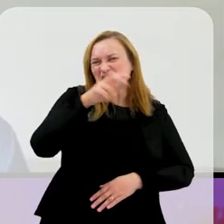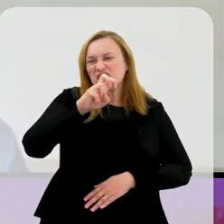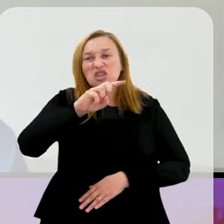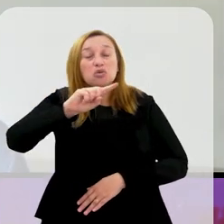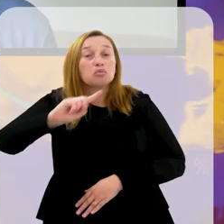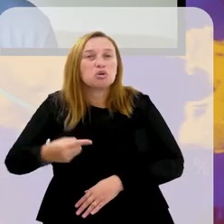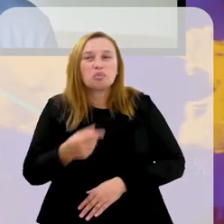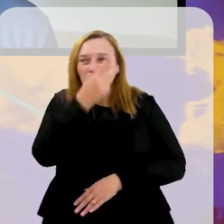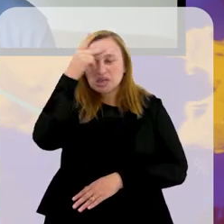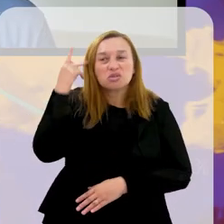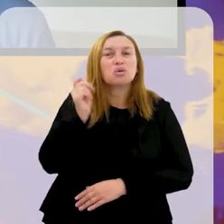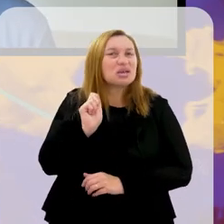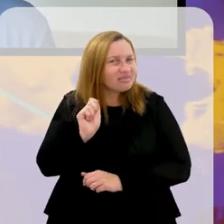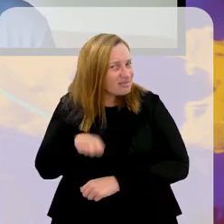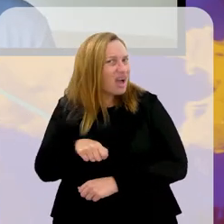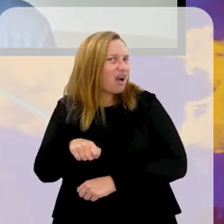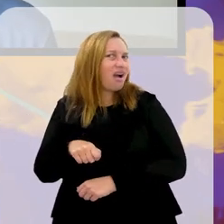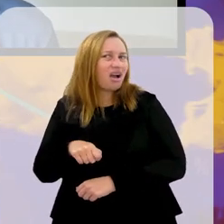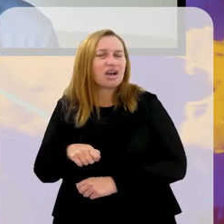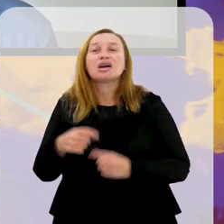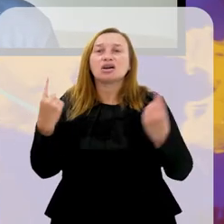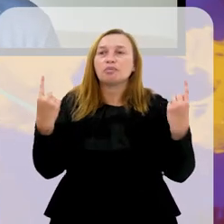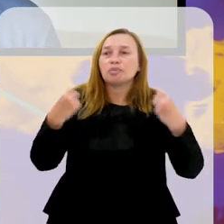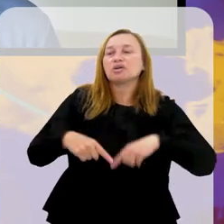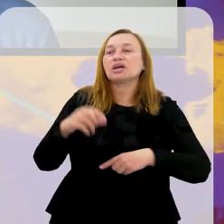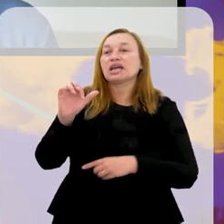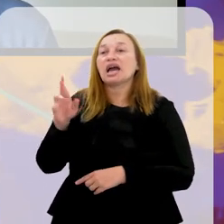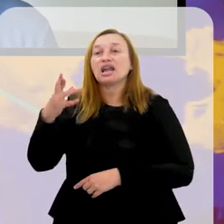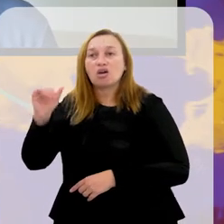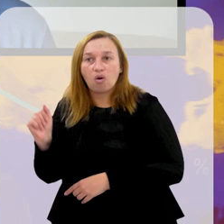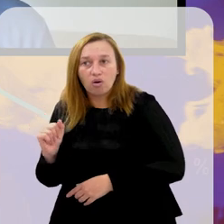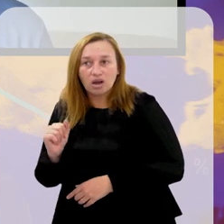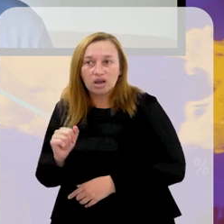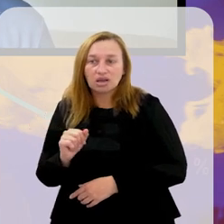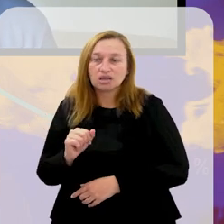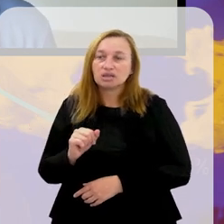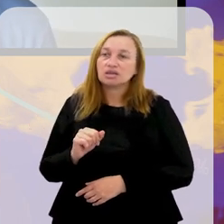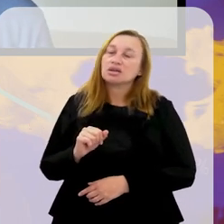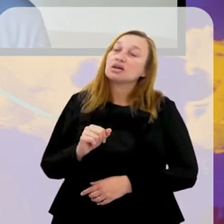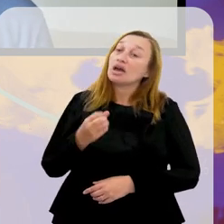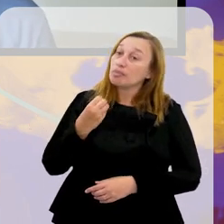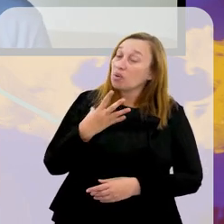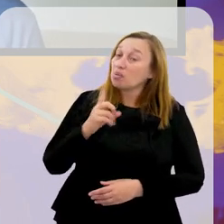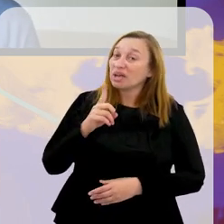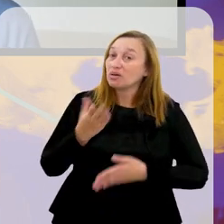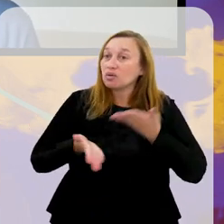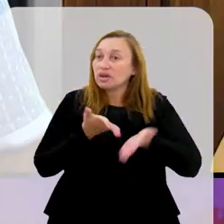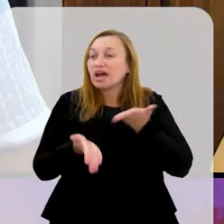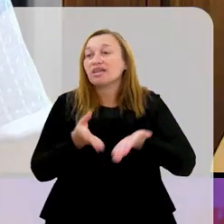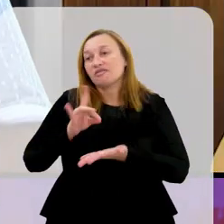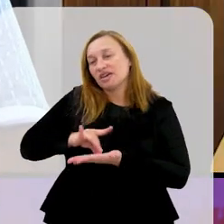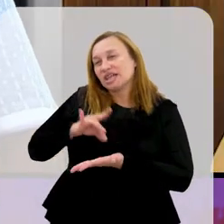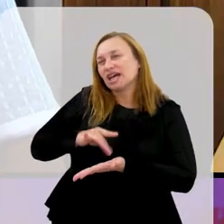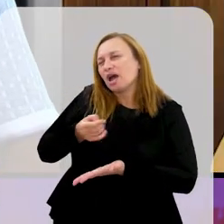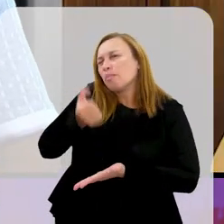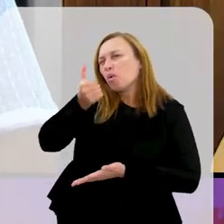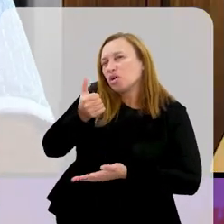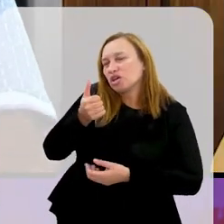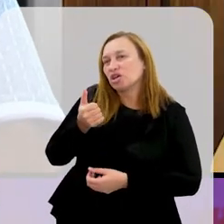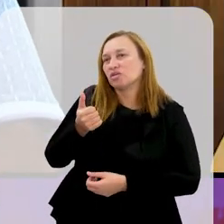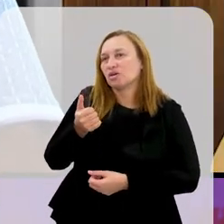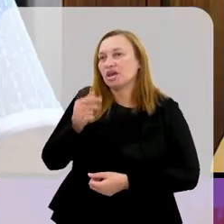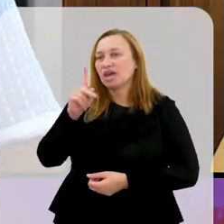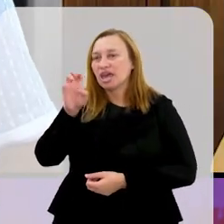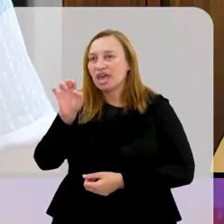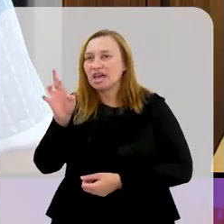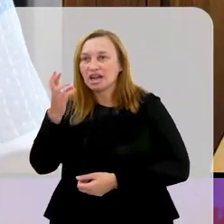que dá para o campeonato carioca, é um produto gigantesco, maravilhoso, mas que não é bem tratado. É verdade. Daqui